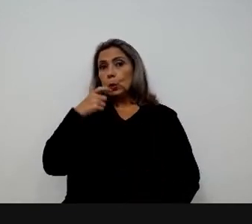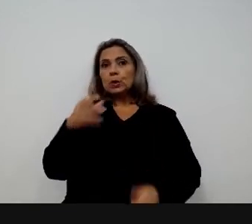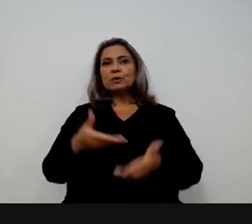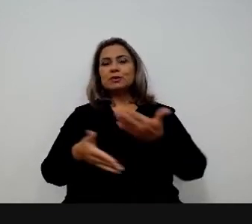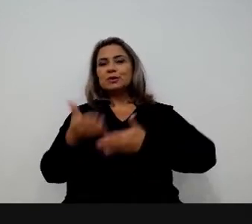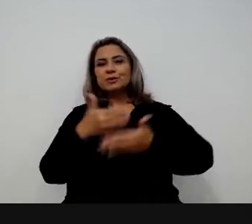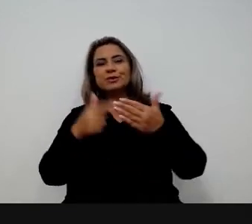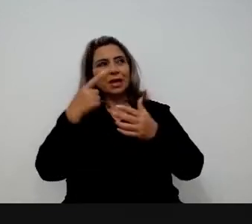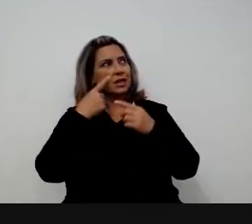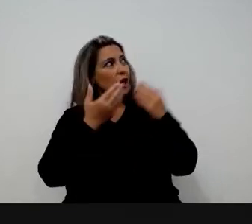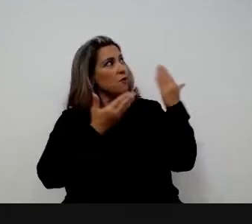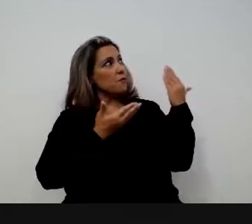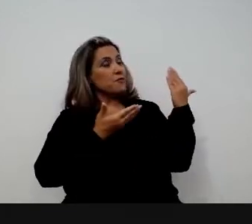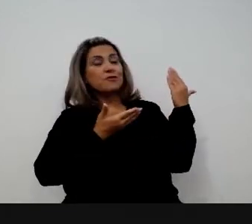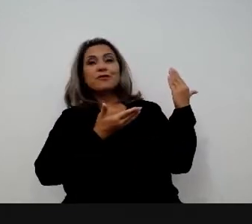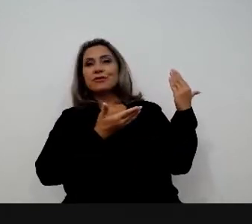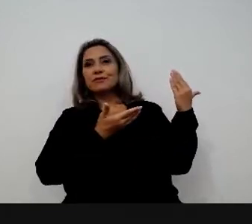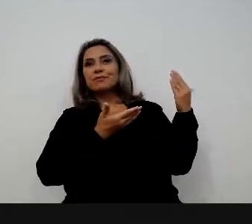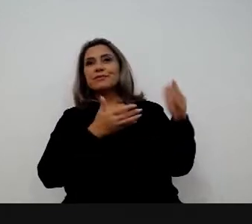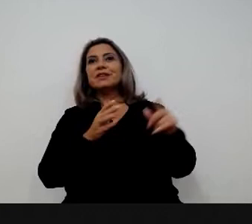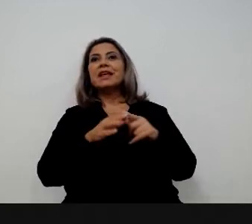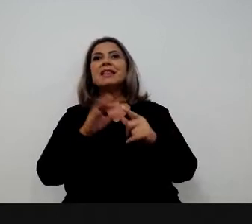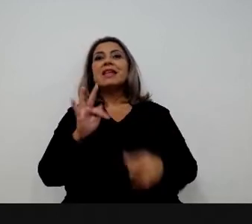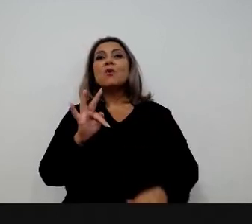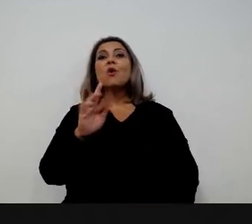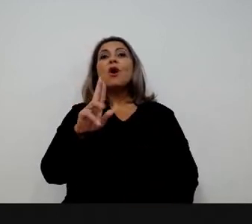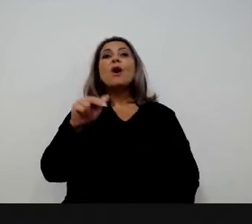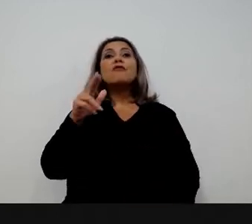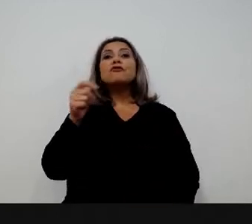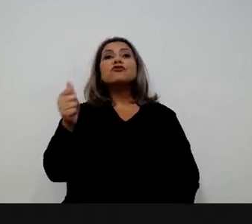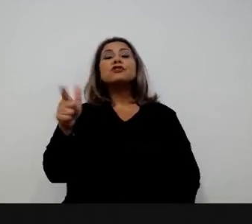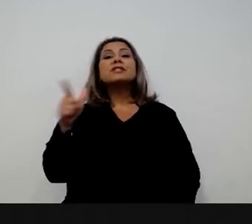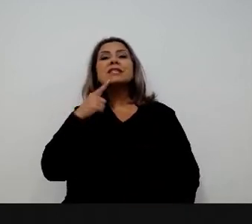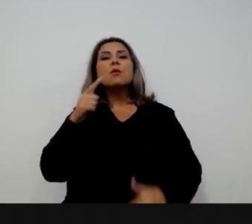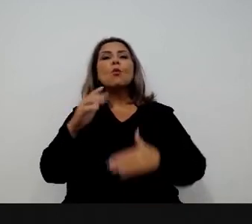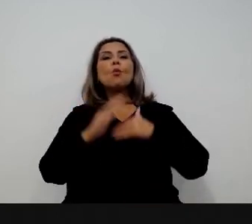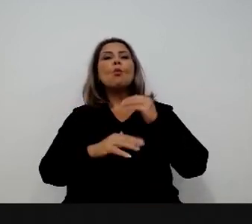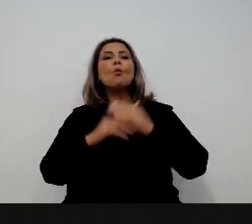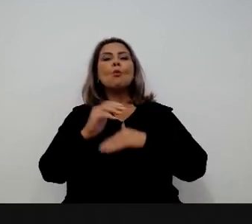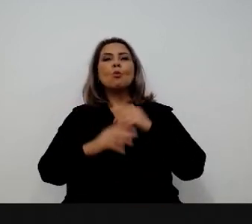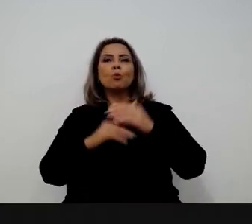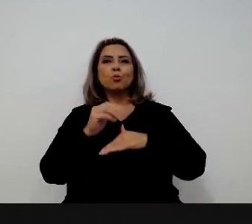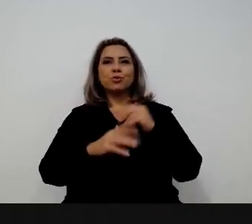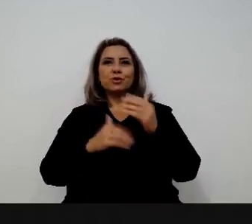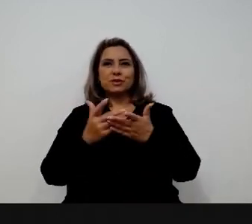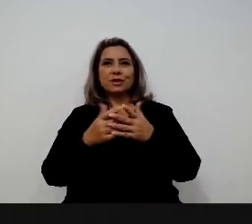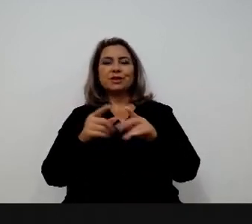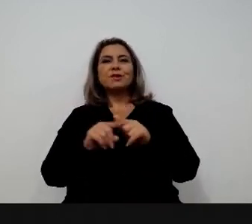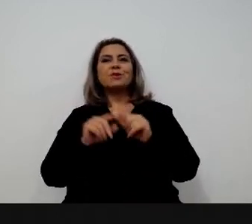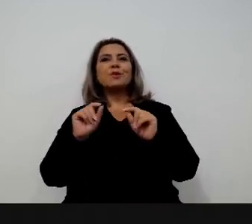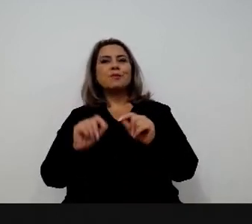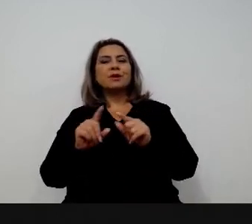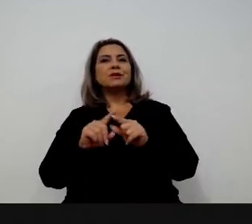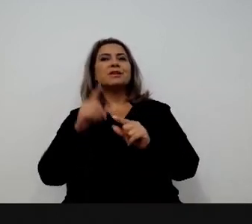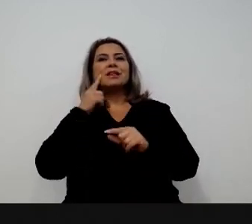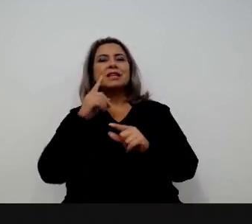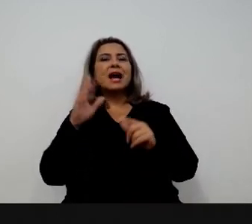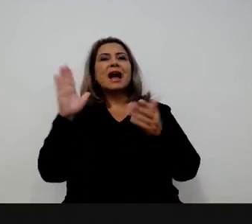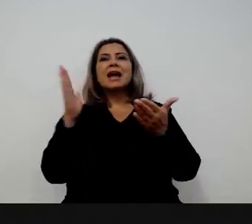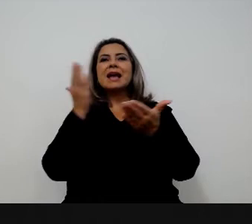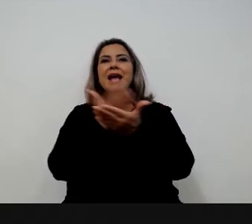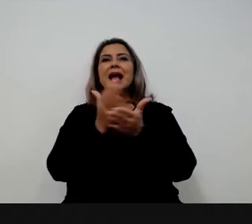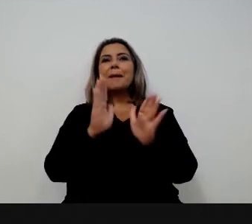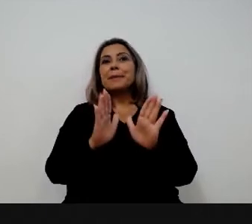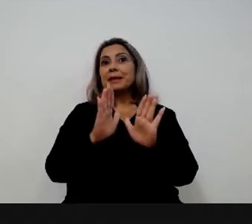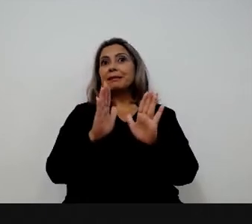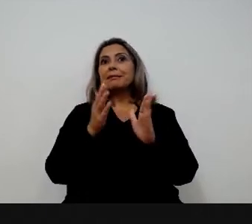no eixo horizontal, a gente tem a propensão de uma função a ser automatizada. No eixo vertical, a propensão àquela atividade a